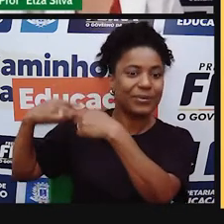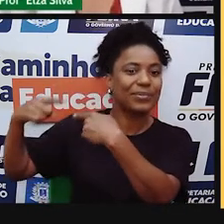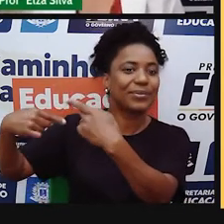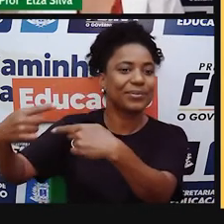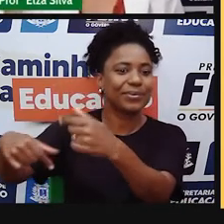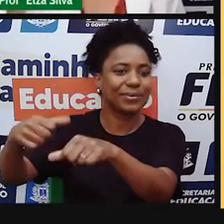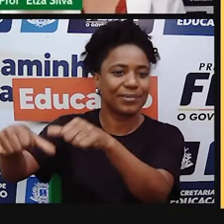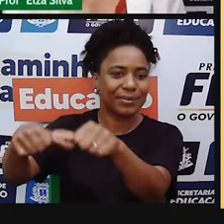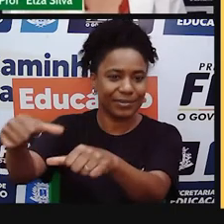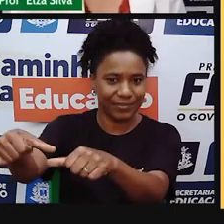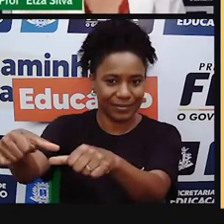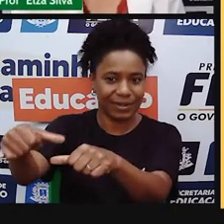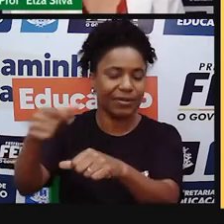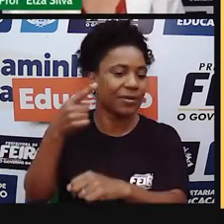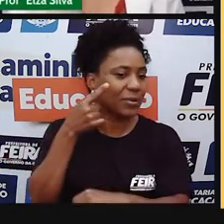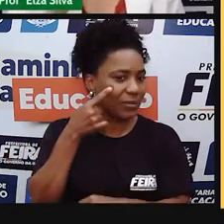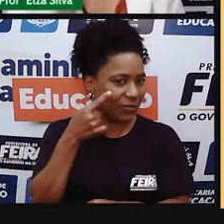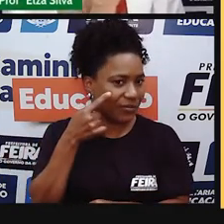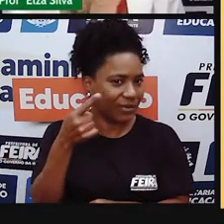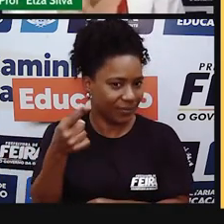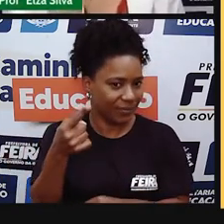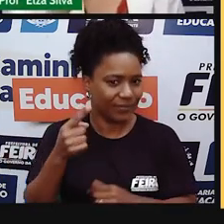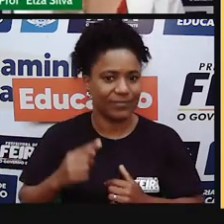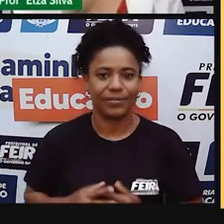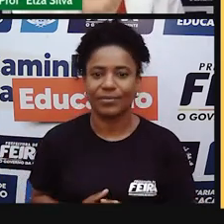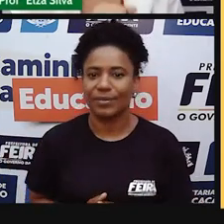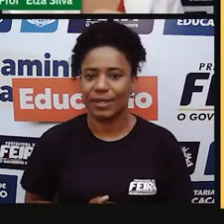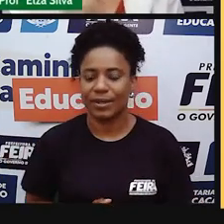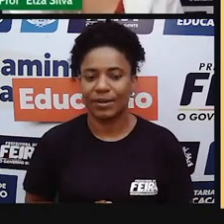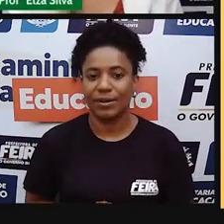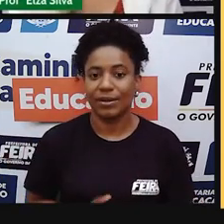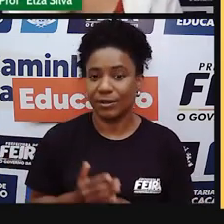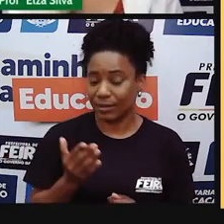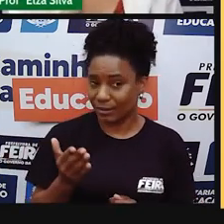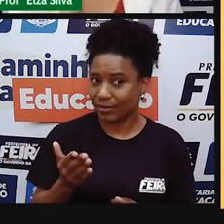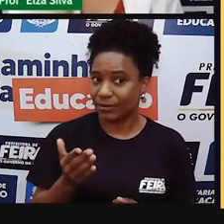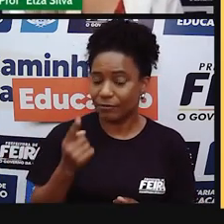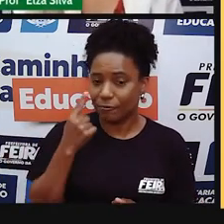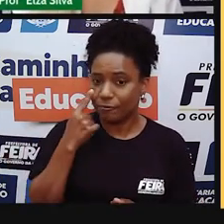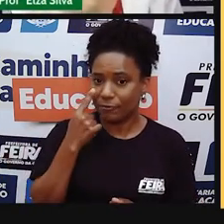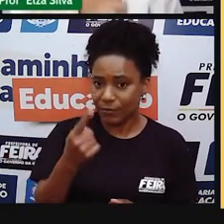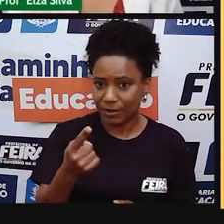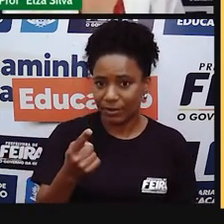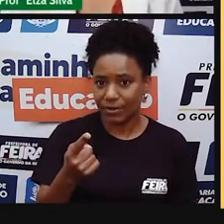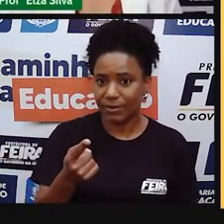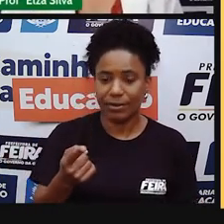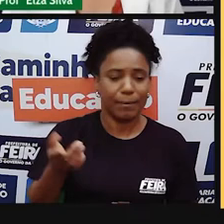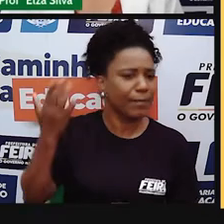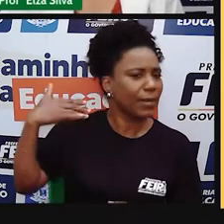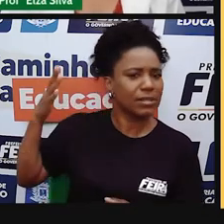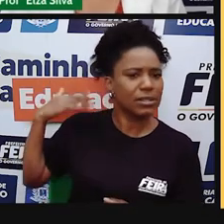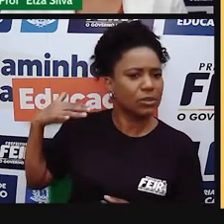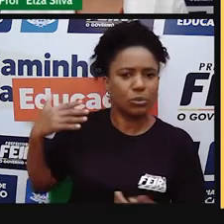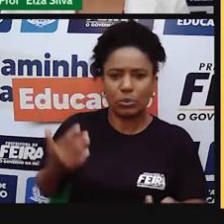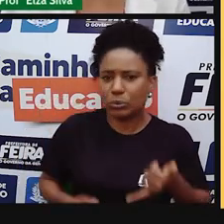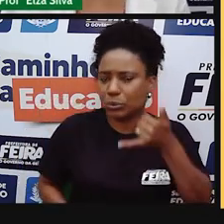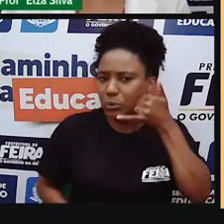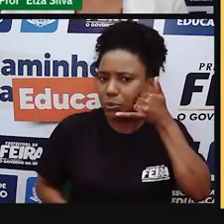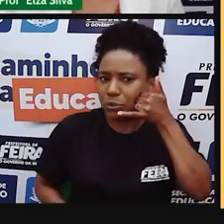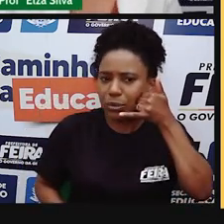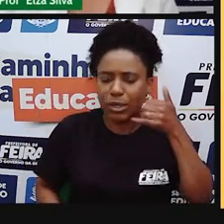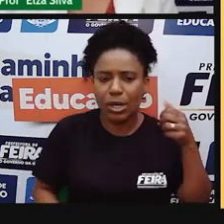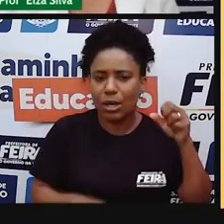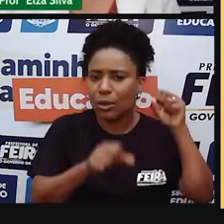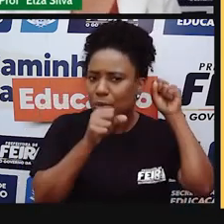transmissão de sinais à distância. Observe que nem sempre o homem se comunicou dessa maneira como nós nos